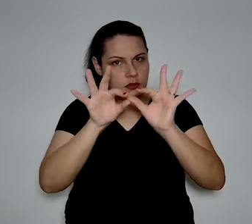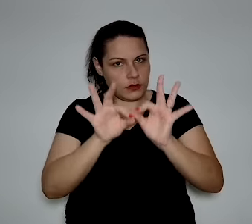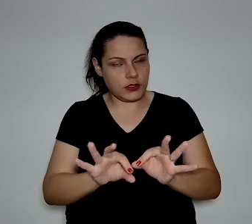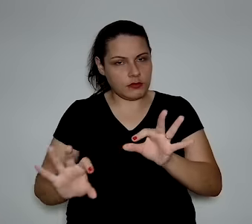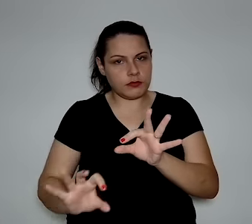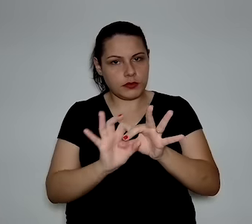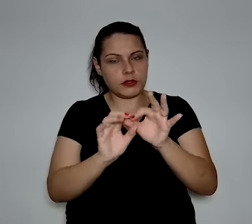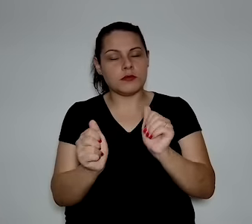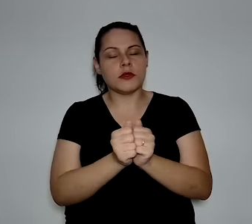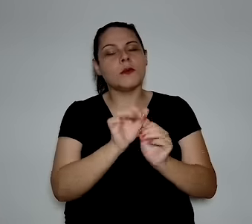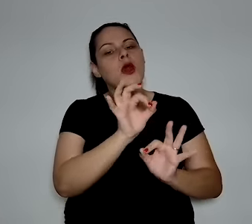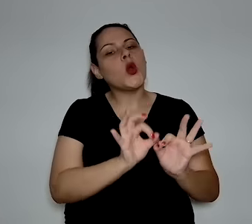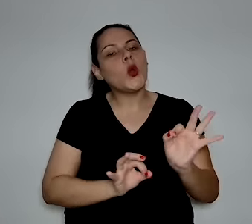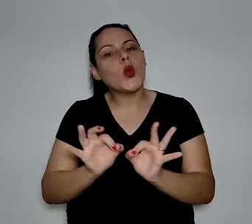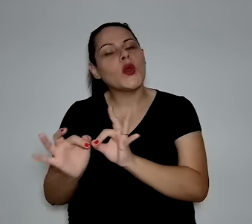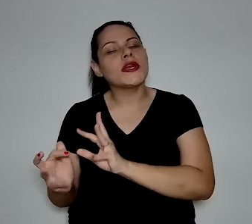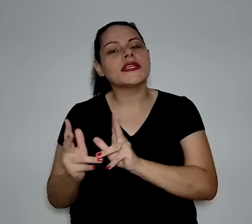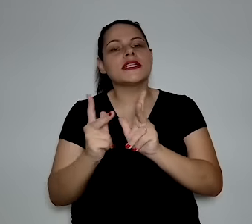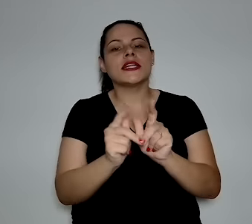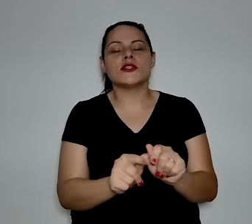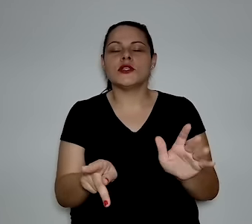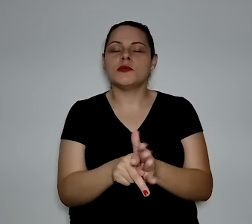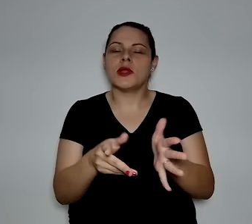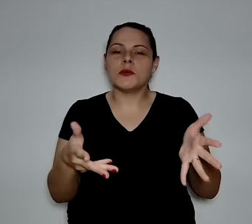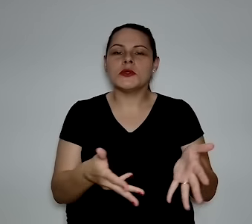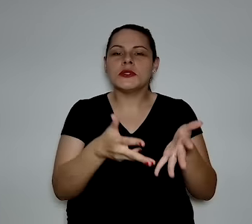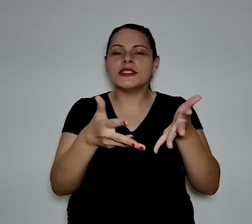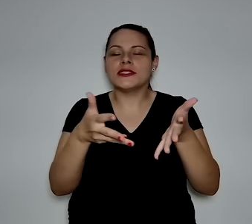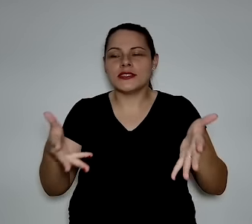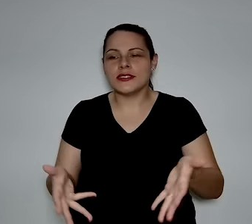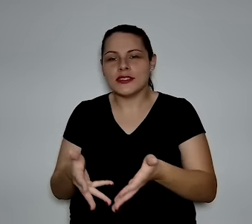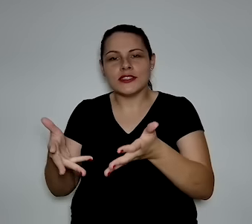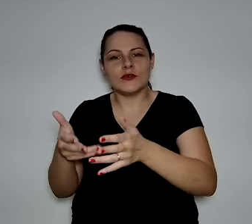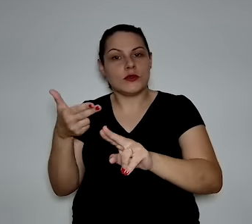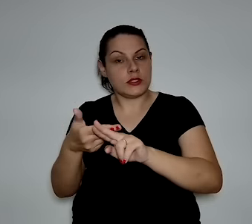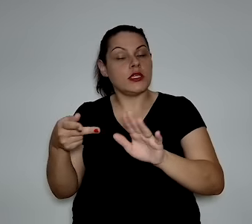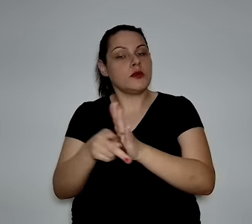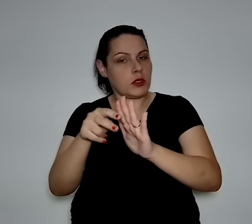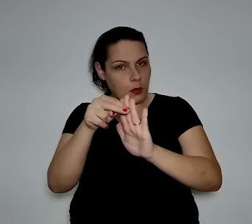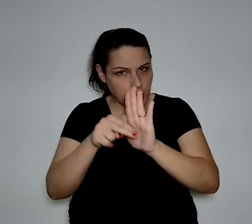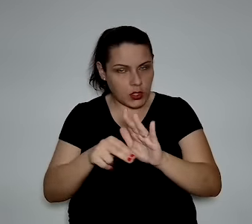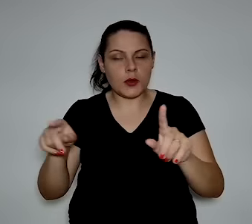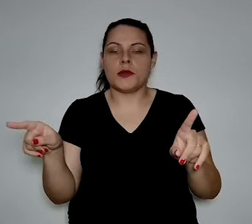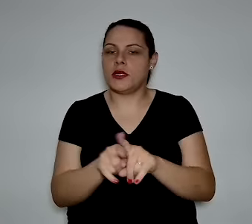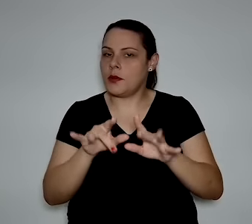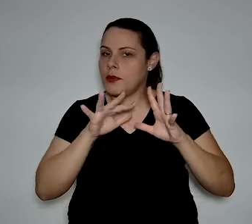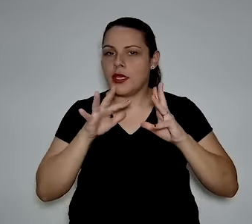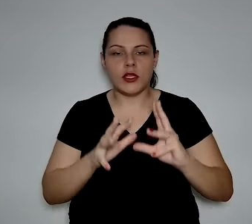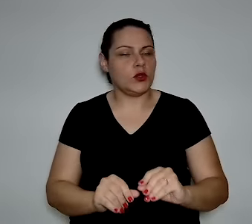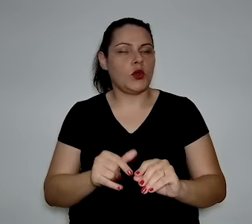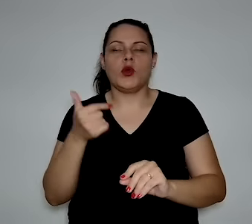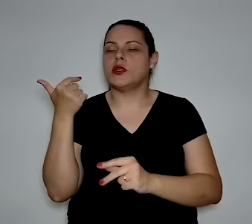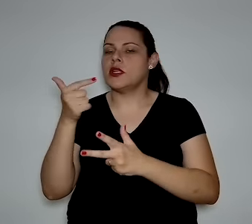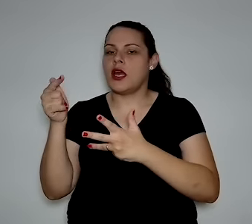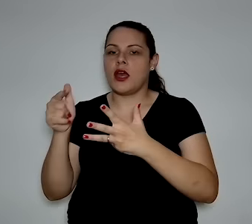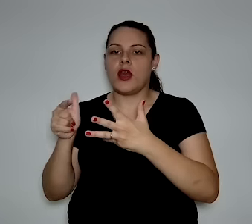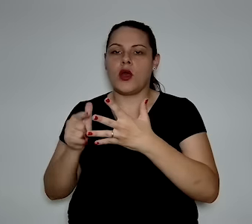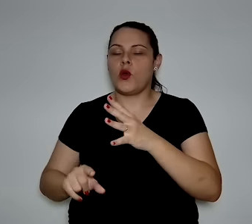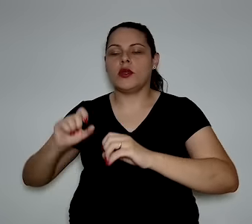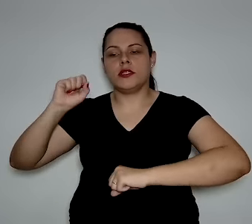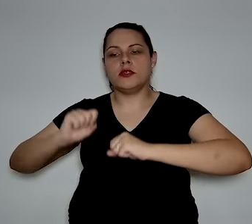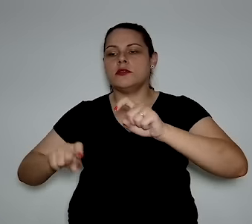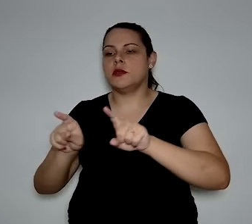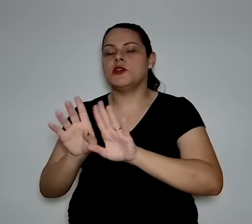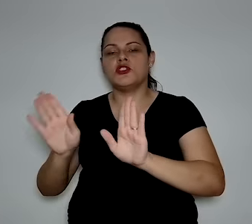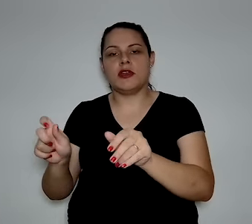normativo, organiza esses incentivos via normativo também, como foi dado para todas as